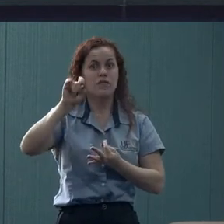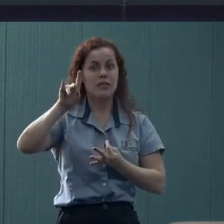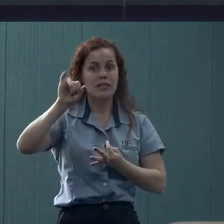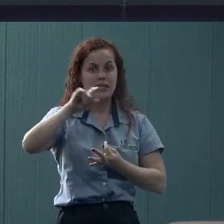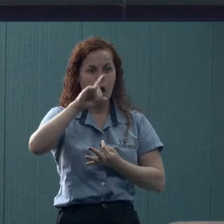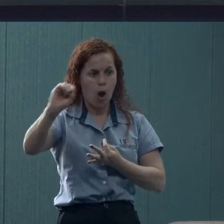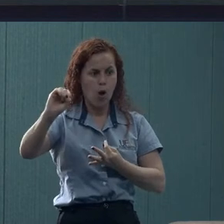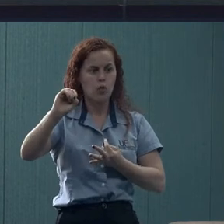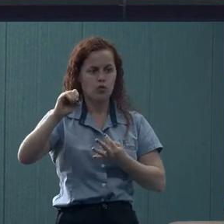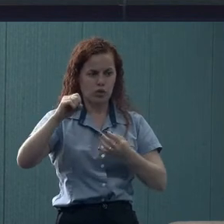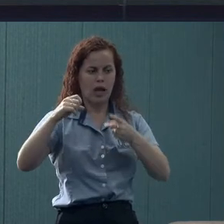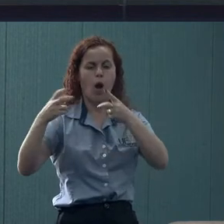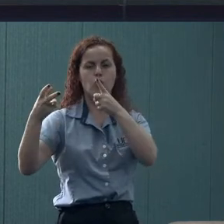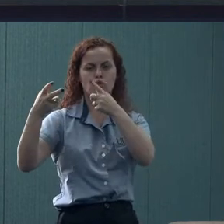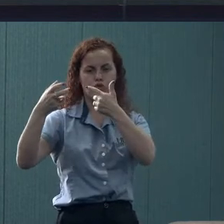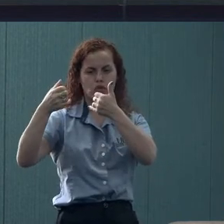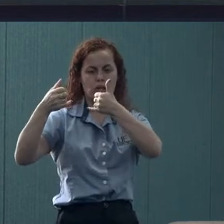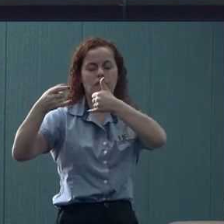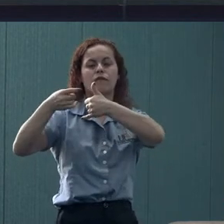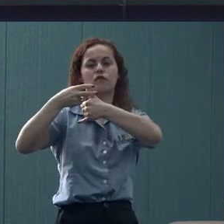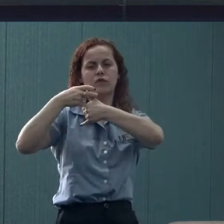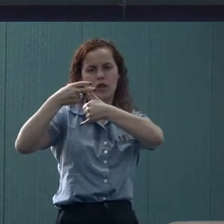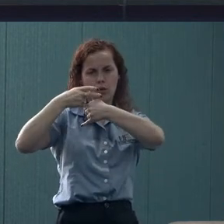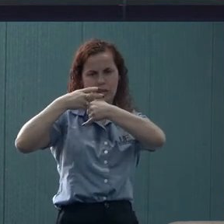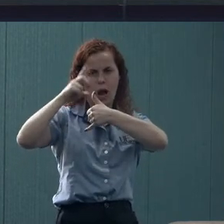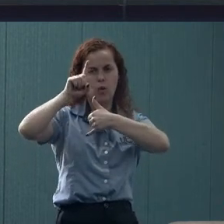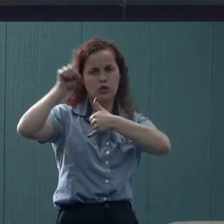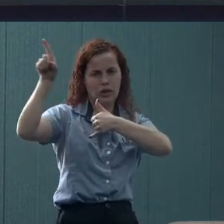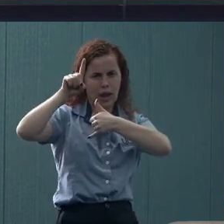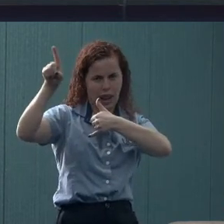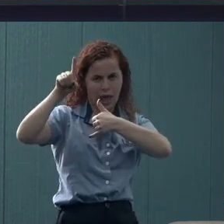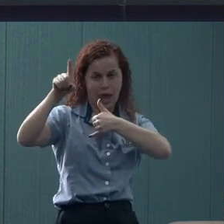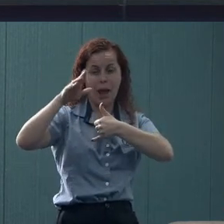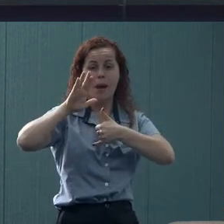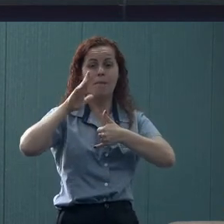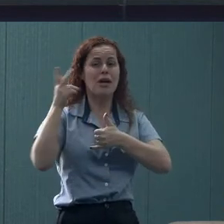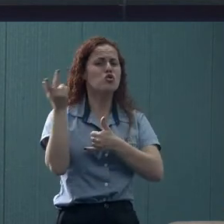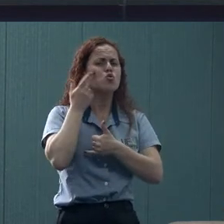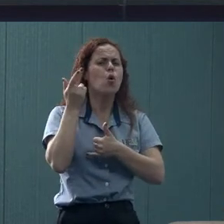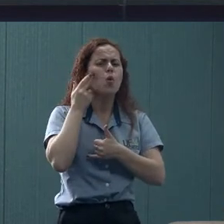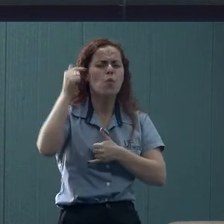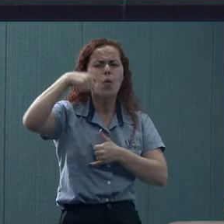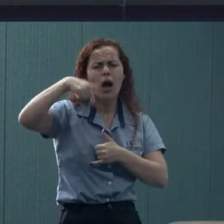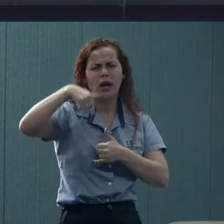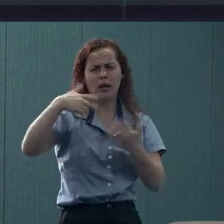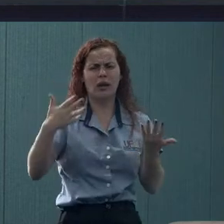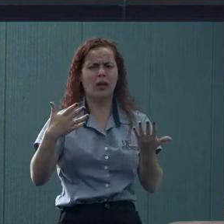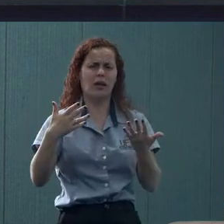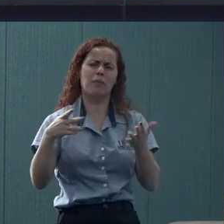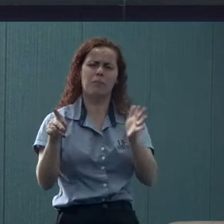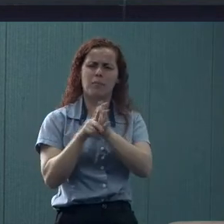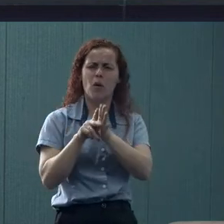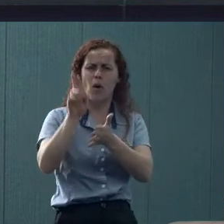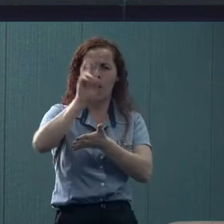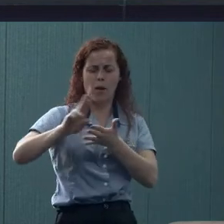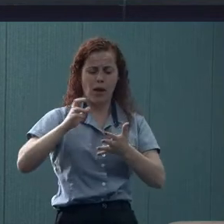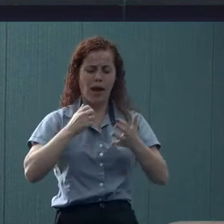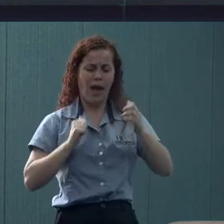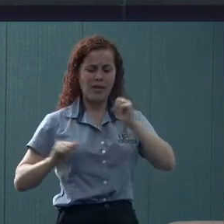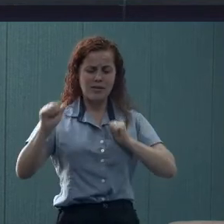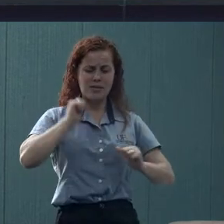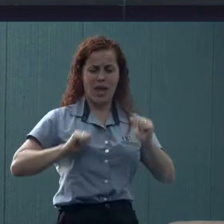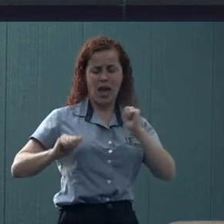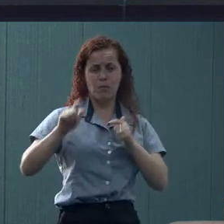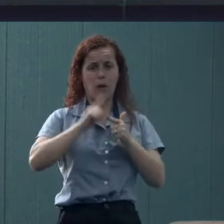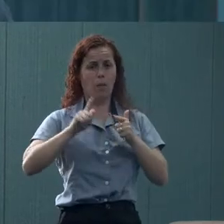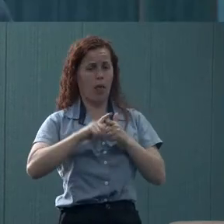todos os primeiros casos que envolvem questões mais comuns da universidade, por exemplo, questões ligadas à ansiedade, a